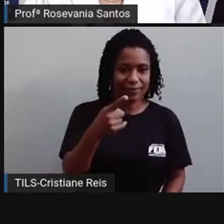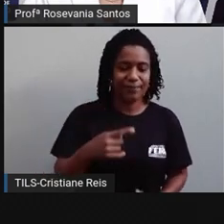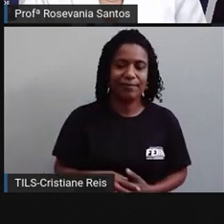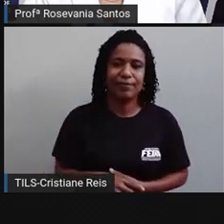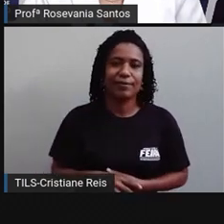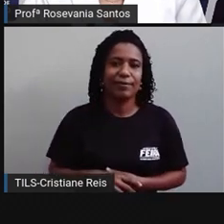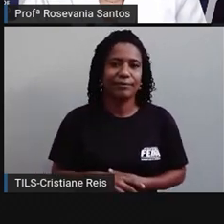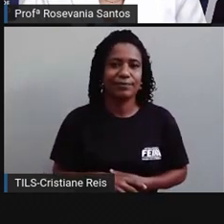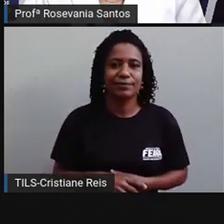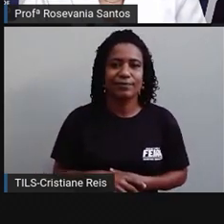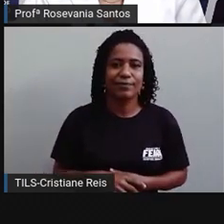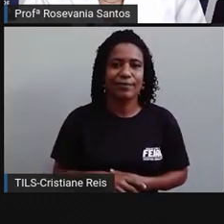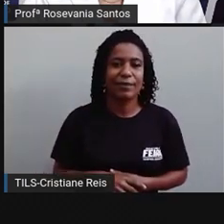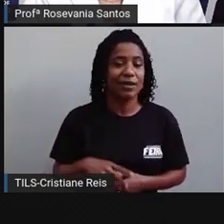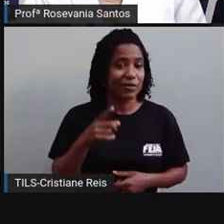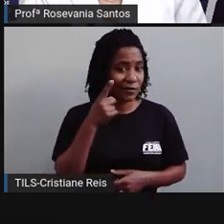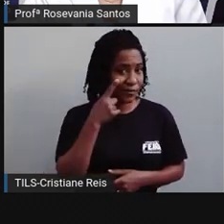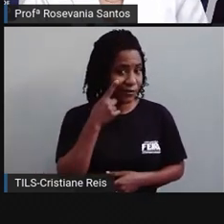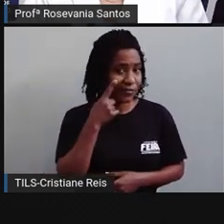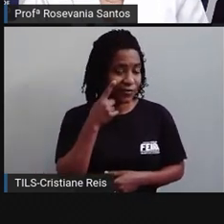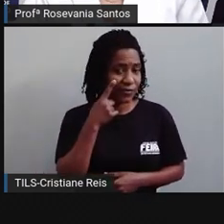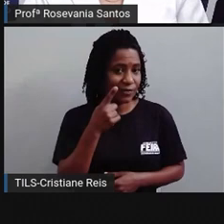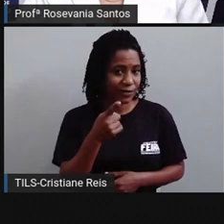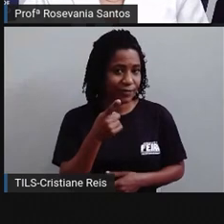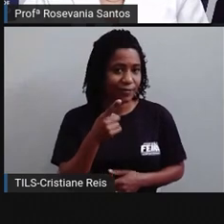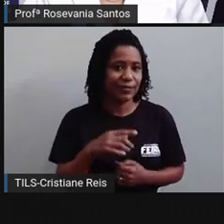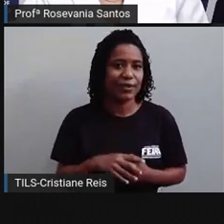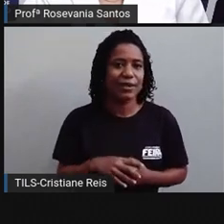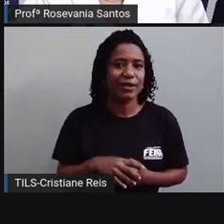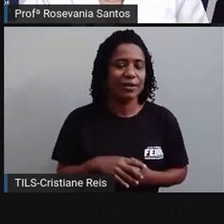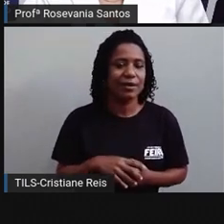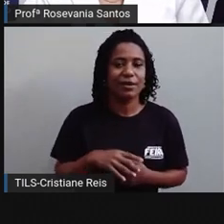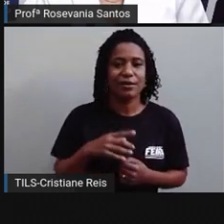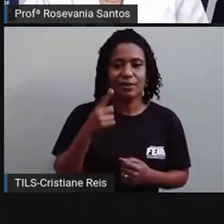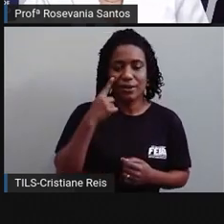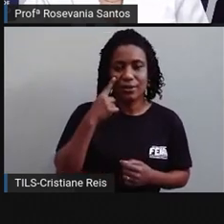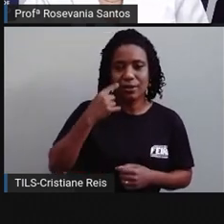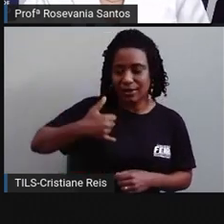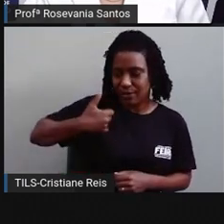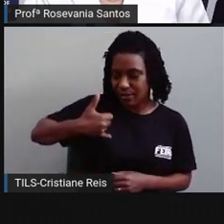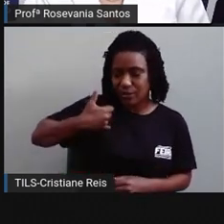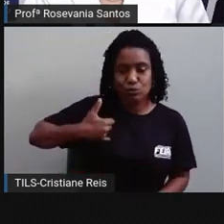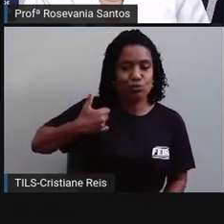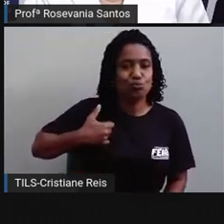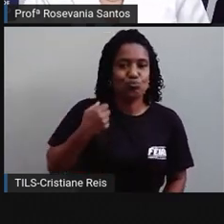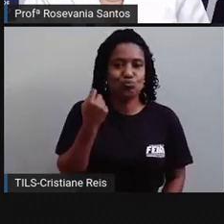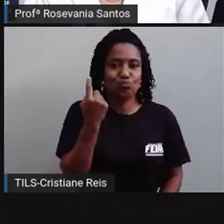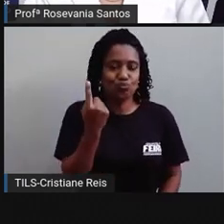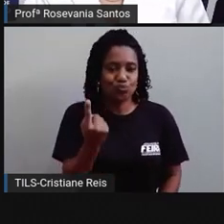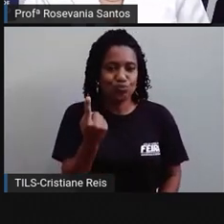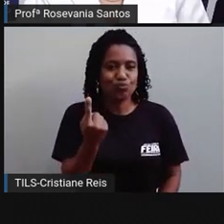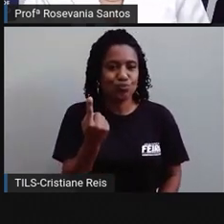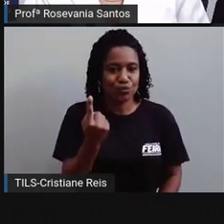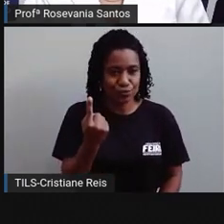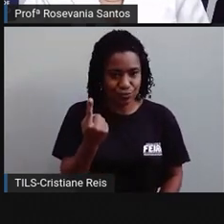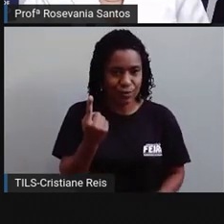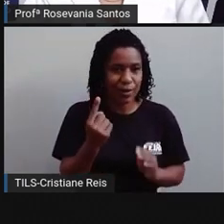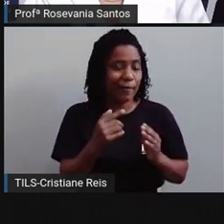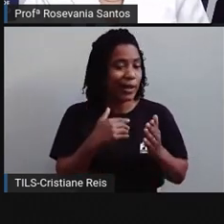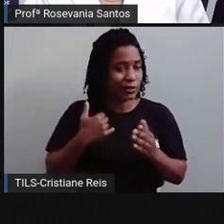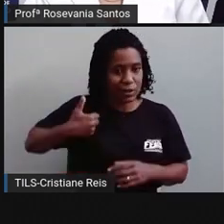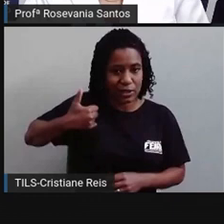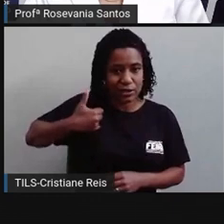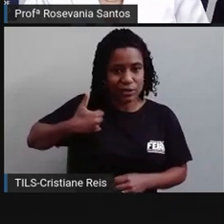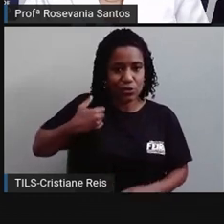né, que aqui agora já é diferente, né, é a partir desse primeiro ano, né, então, vocês vão perceber aqui,